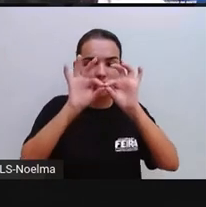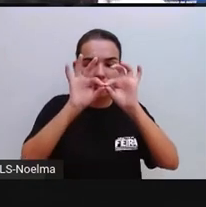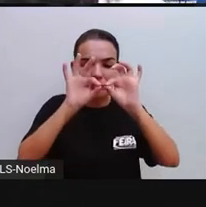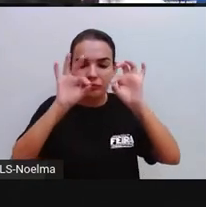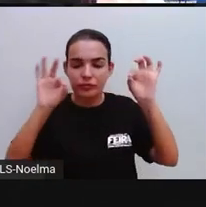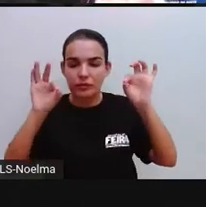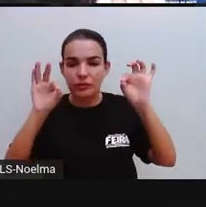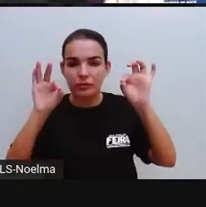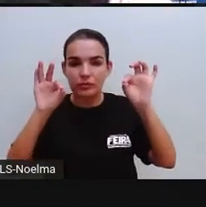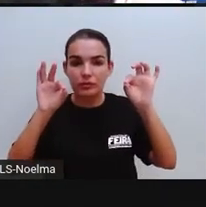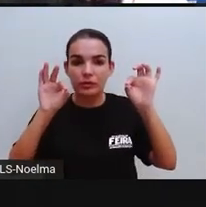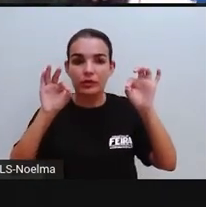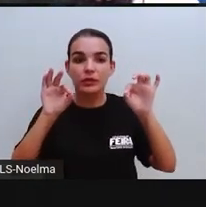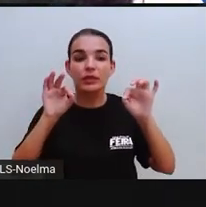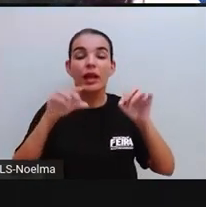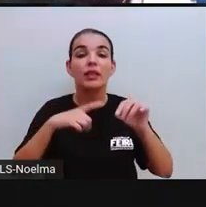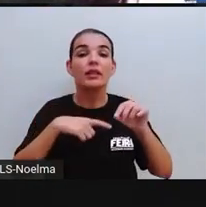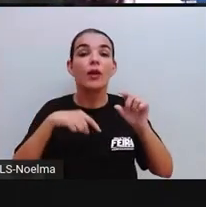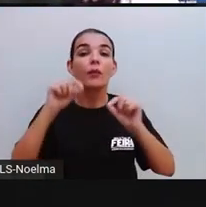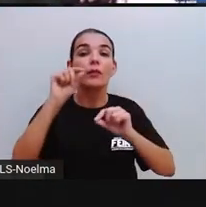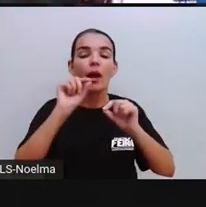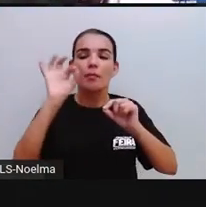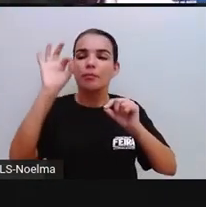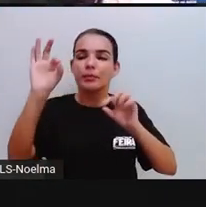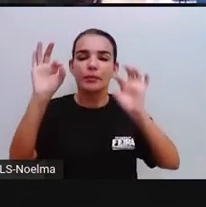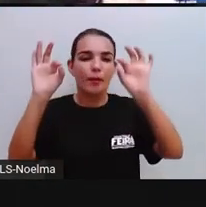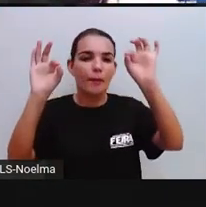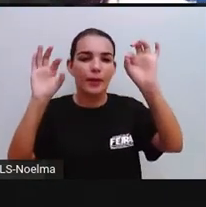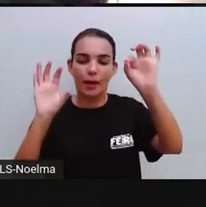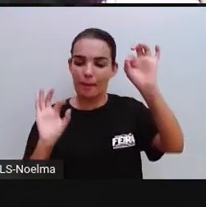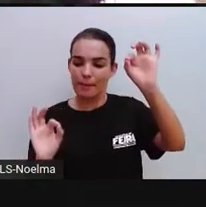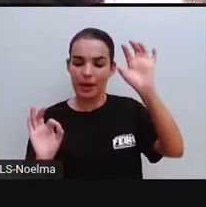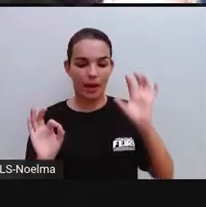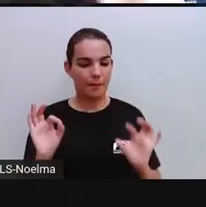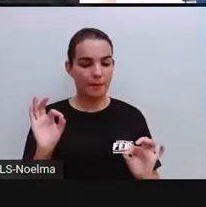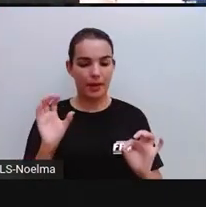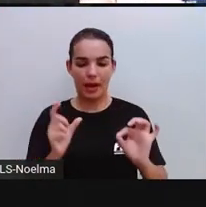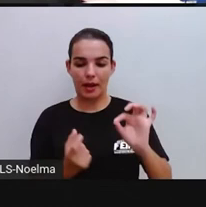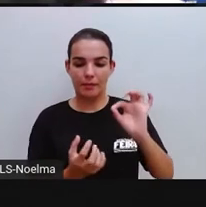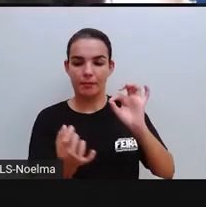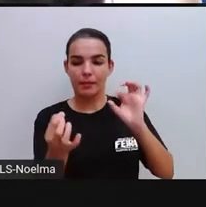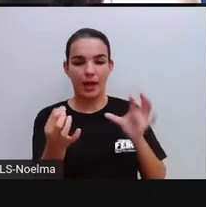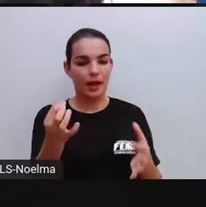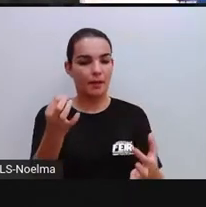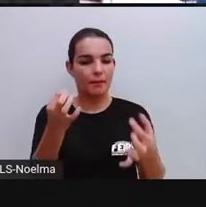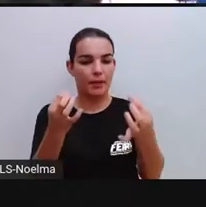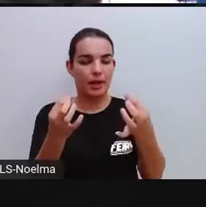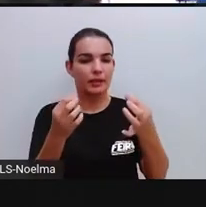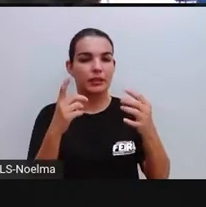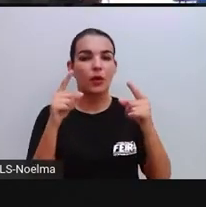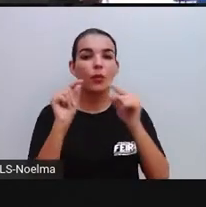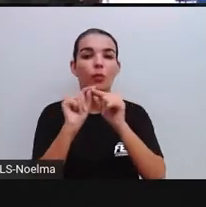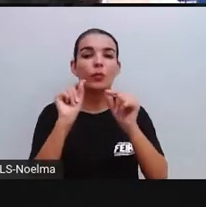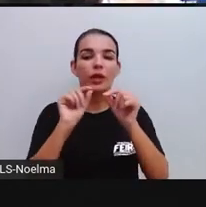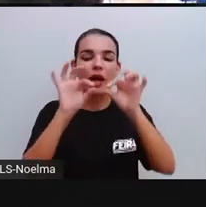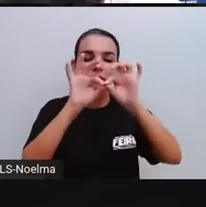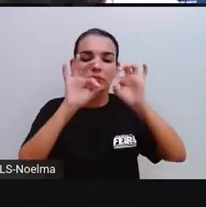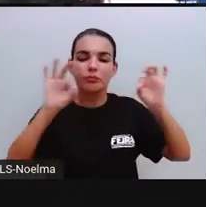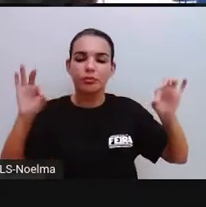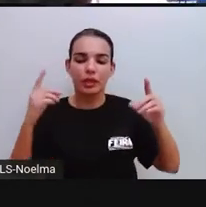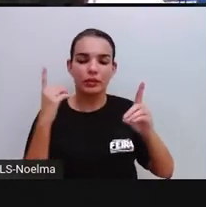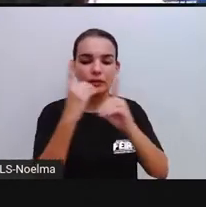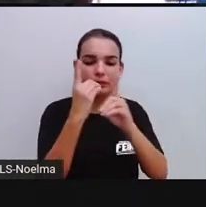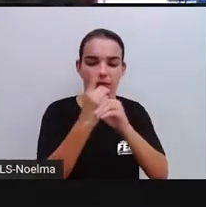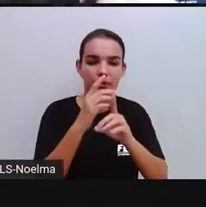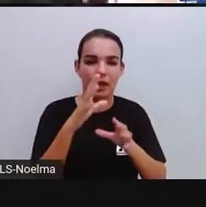vértice, né? Que vértices são as pontinhas aqui, as quinas, onde as arestas se encontram. Então, a gente vai